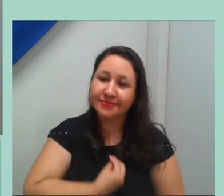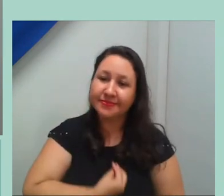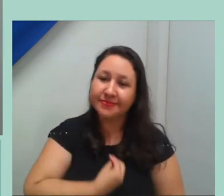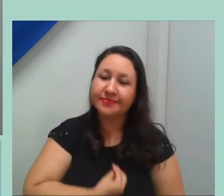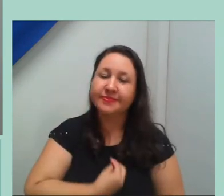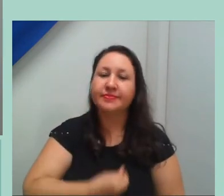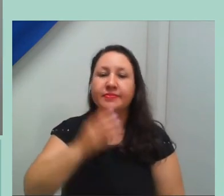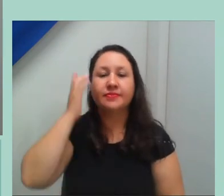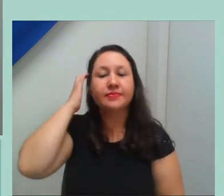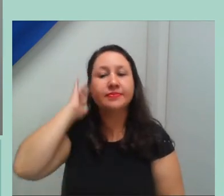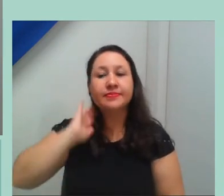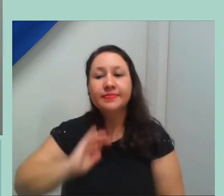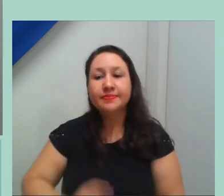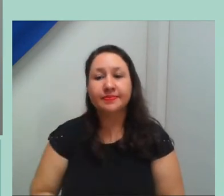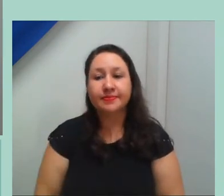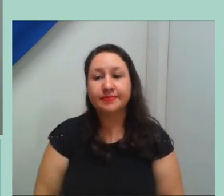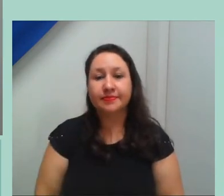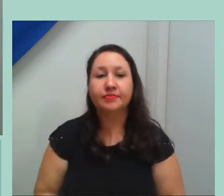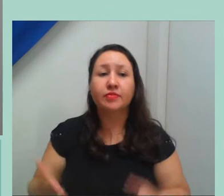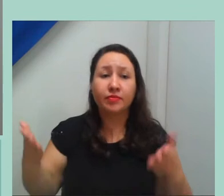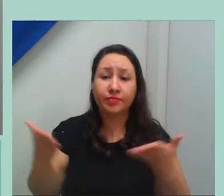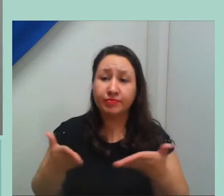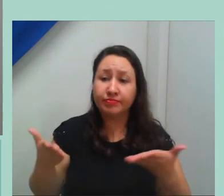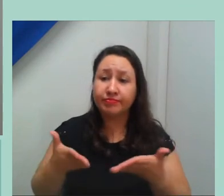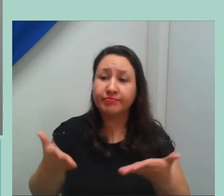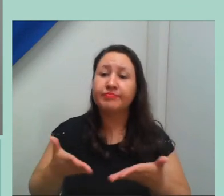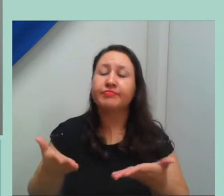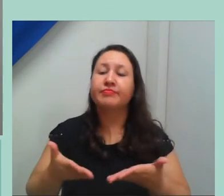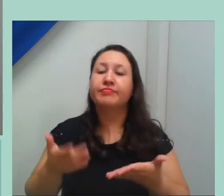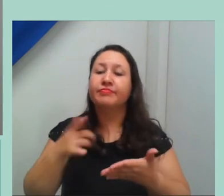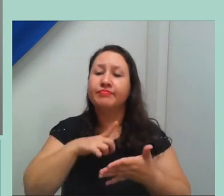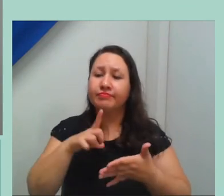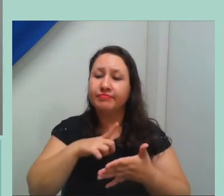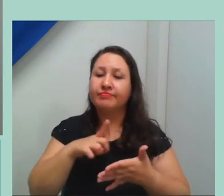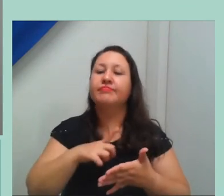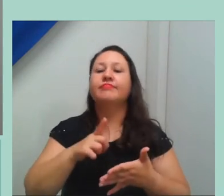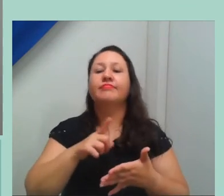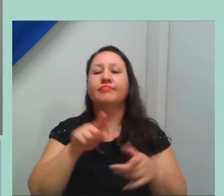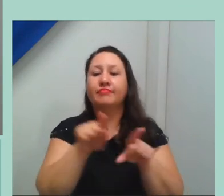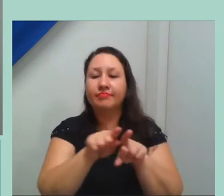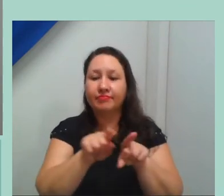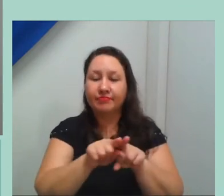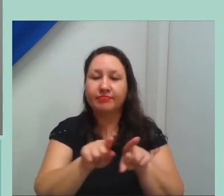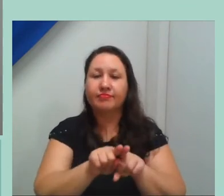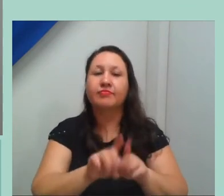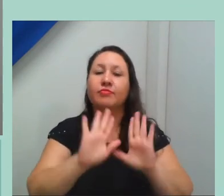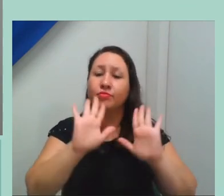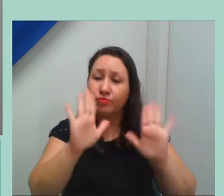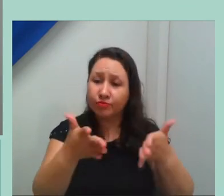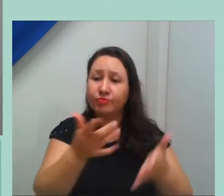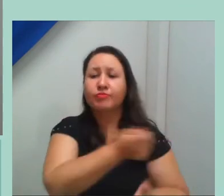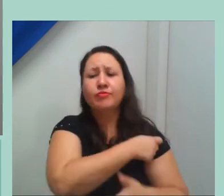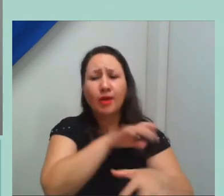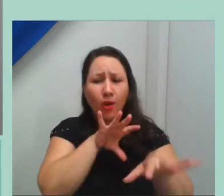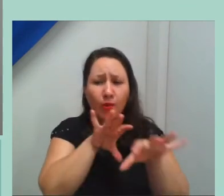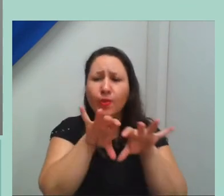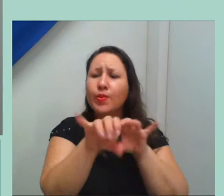nessa jornada, na formação dos nossos alunos, nessa perspectiva de um ensino verticalizado,